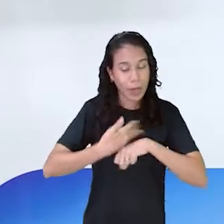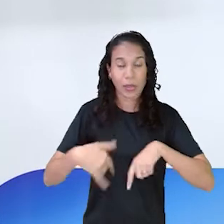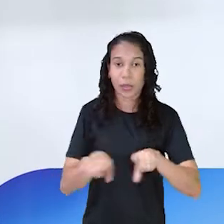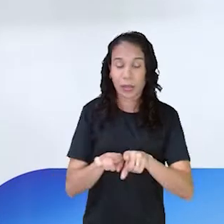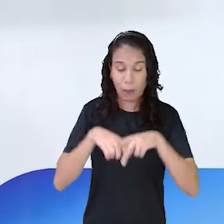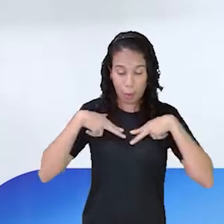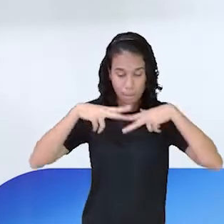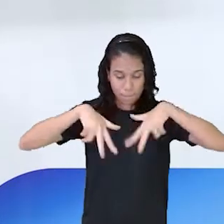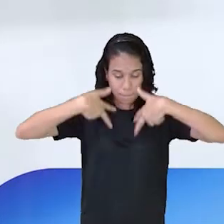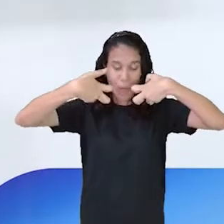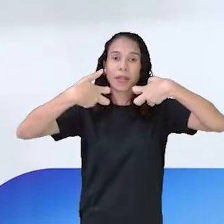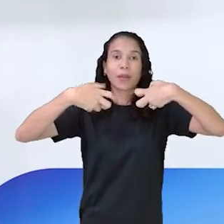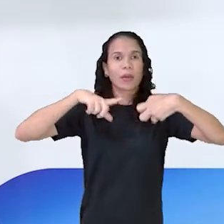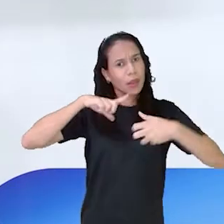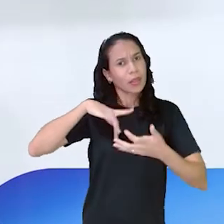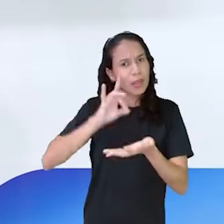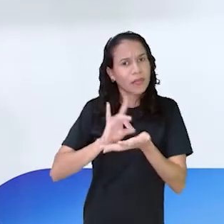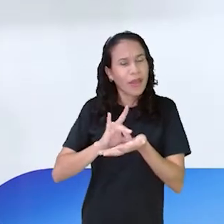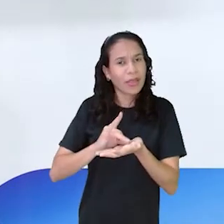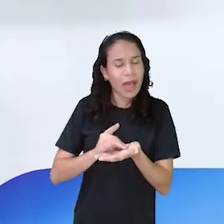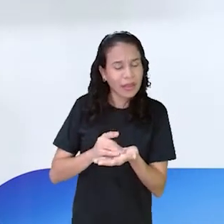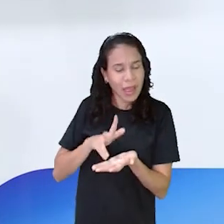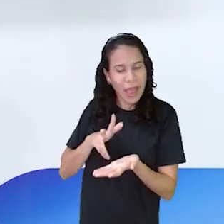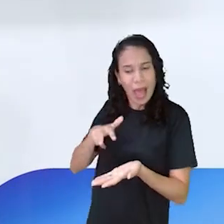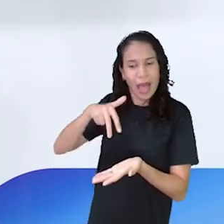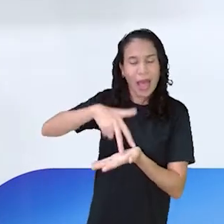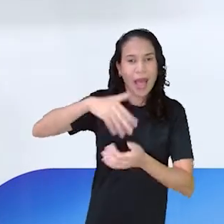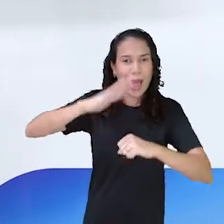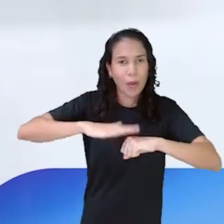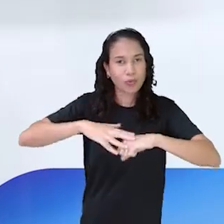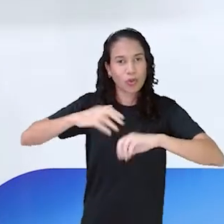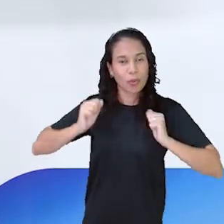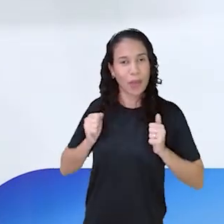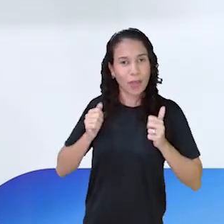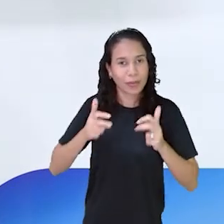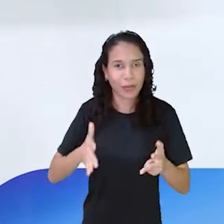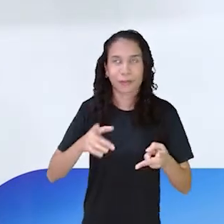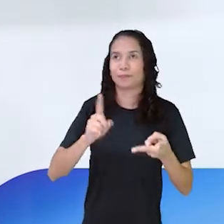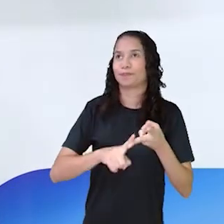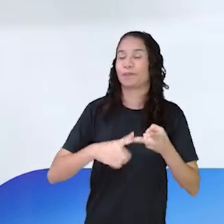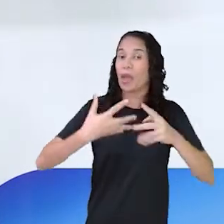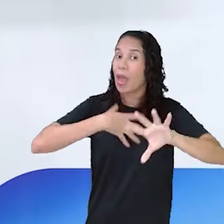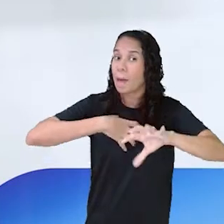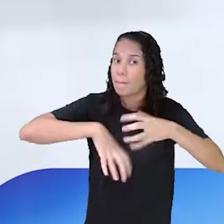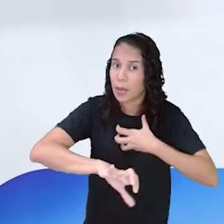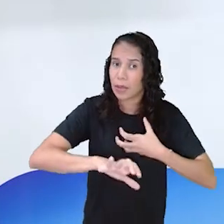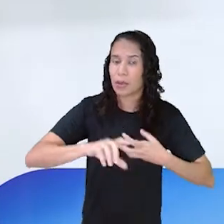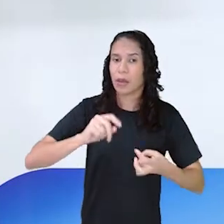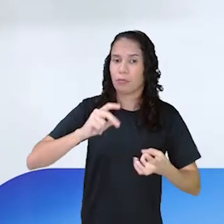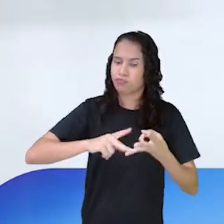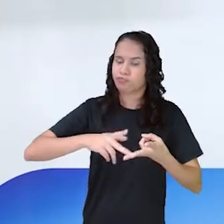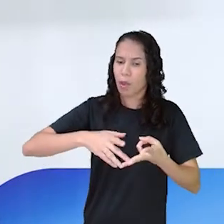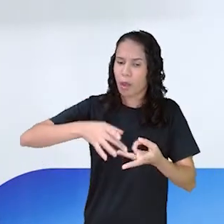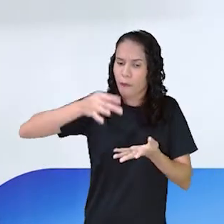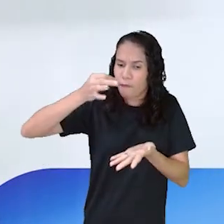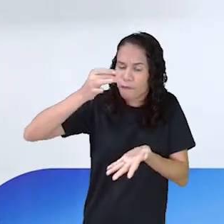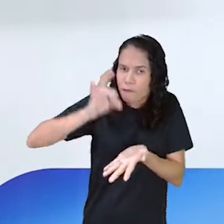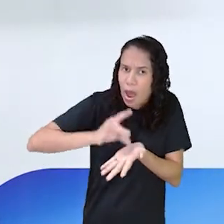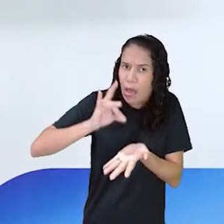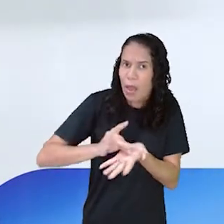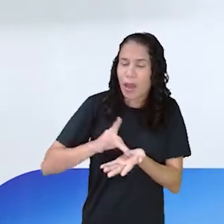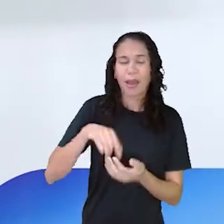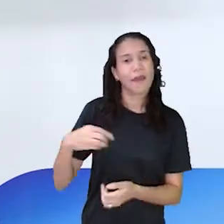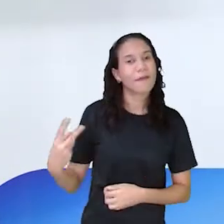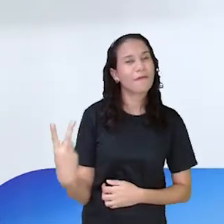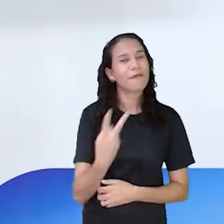e me percebendo, eu sou proativo, né? Eu tenho empatia pelas pessoas. Eu sou honesto. Então, esses são valores